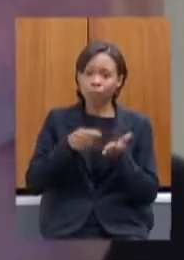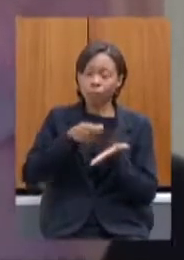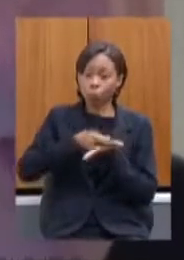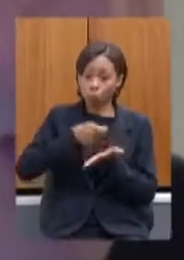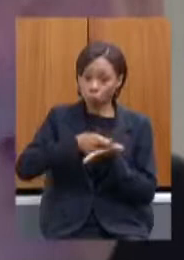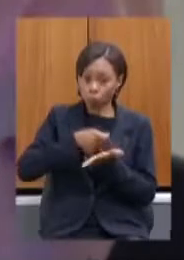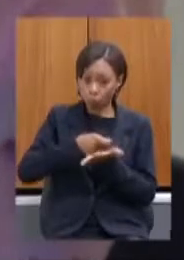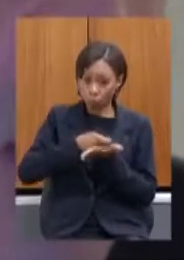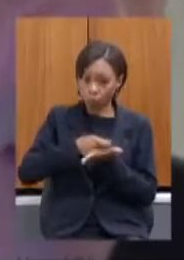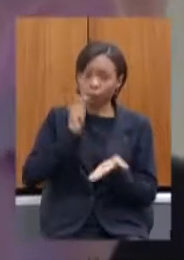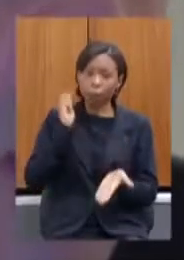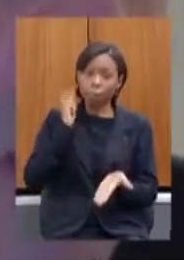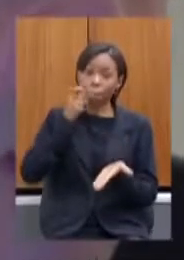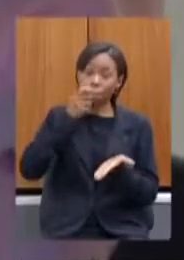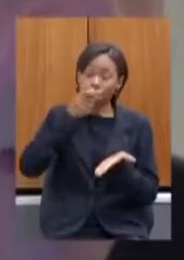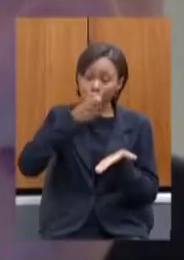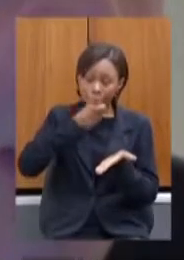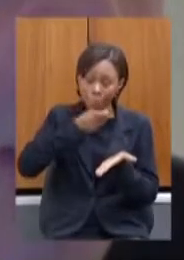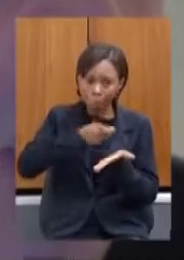se pagar